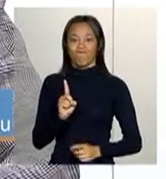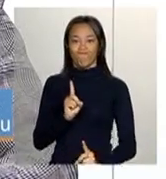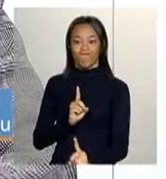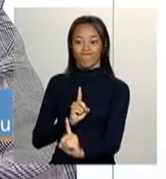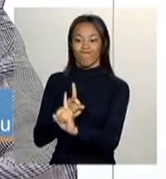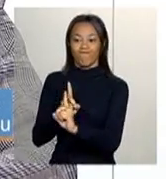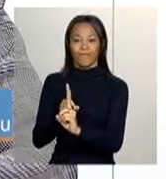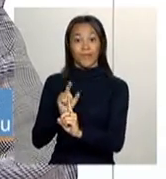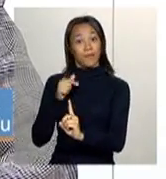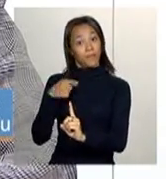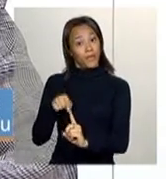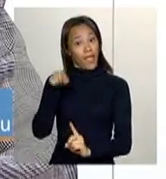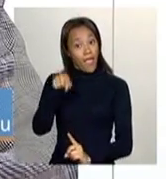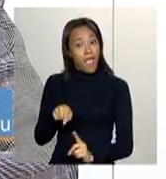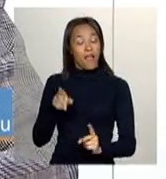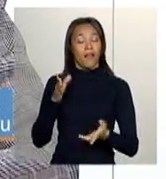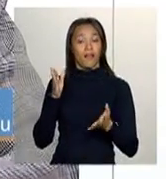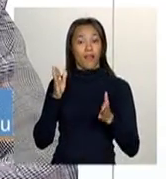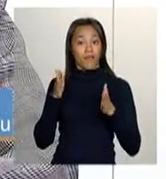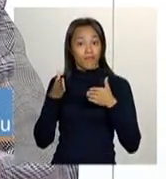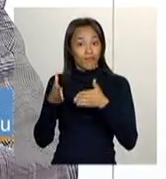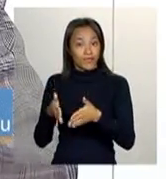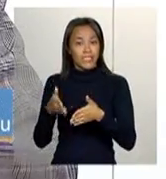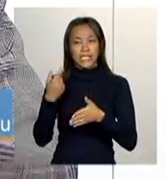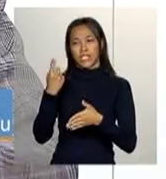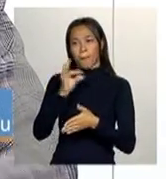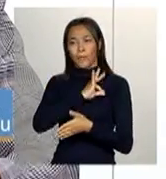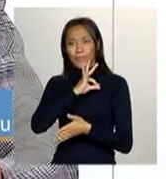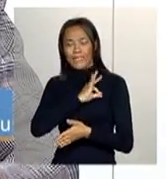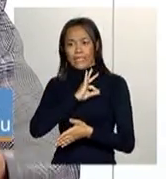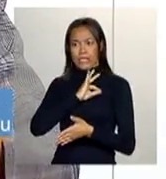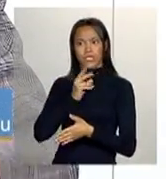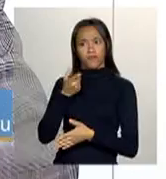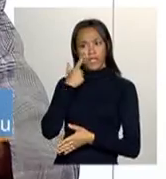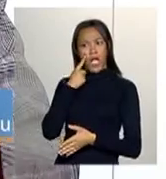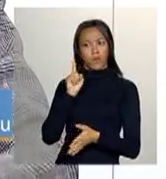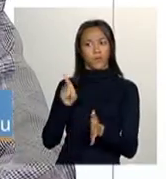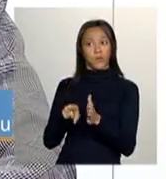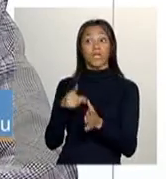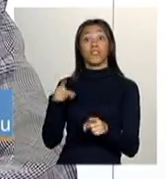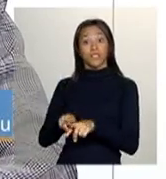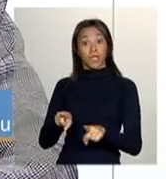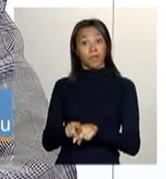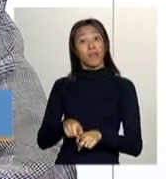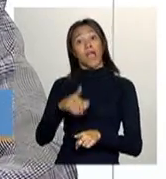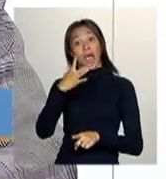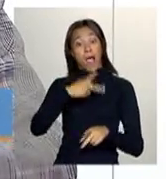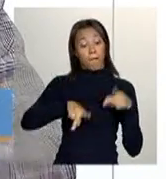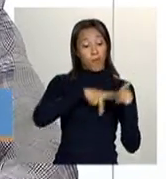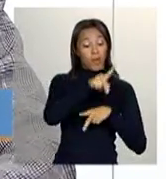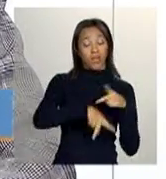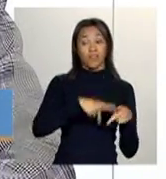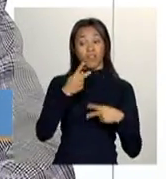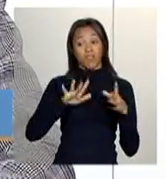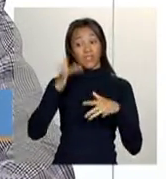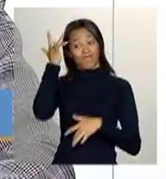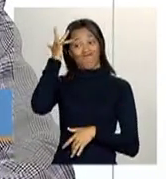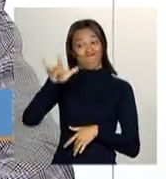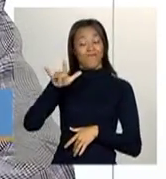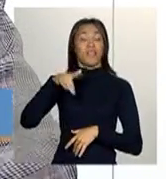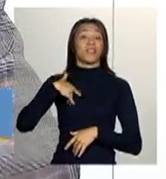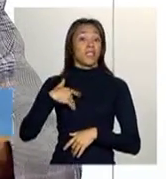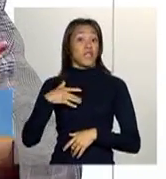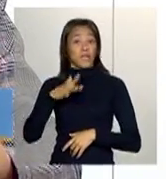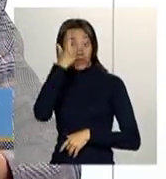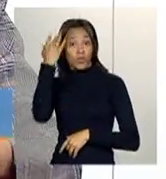alvo de ações, seja da polícia, seja por próprios maus-tratos da própria população, ela tem uma resistência muito